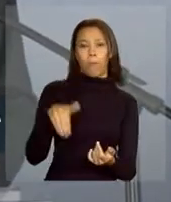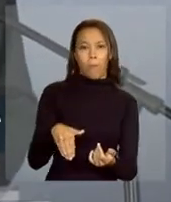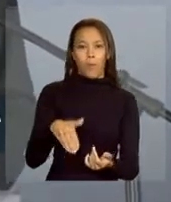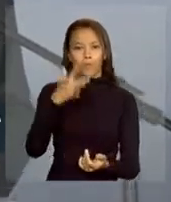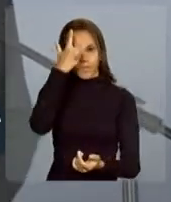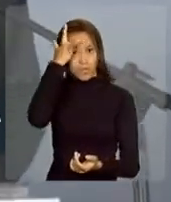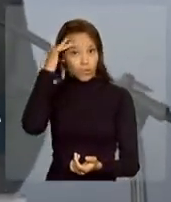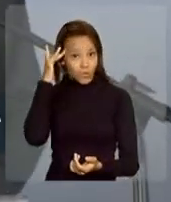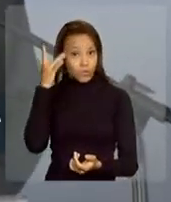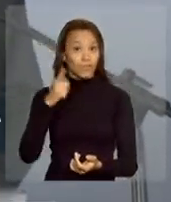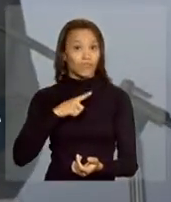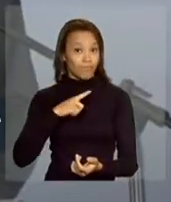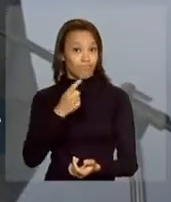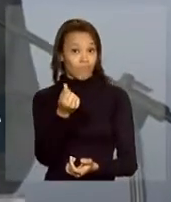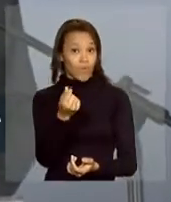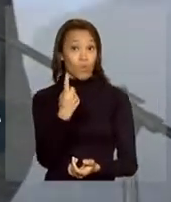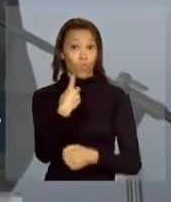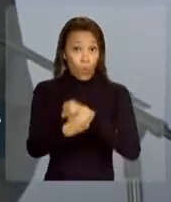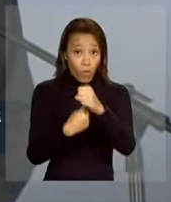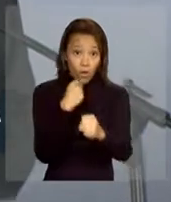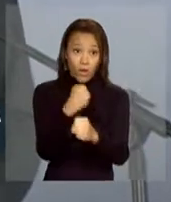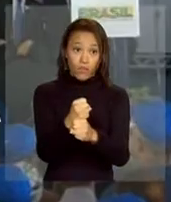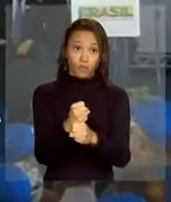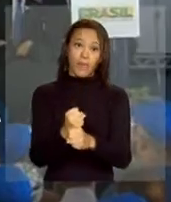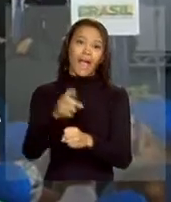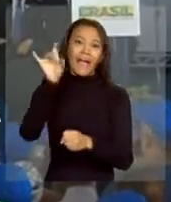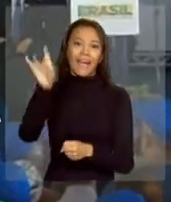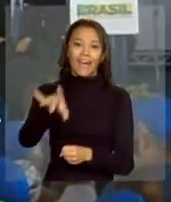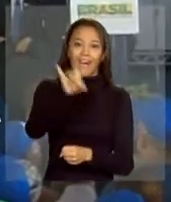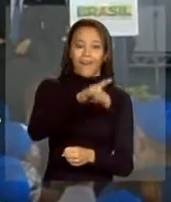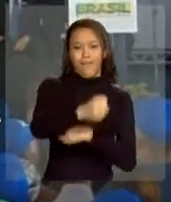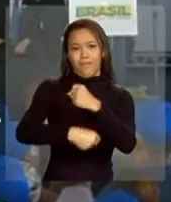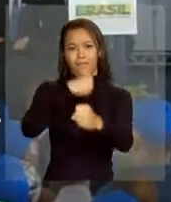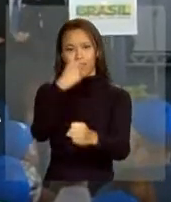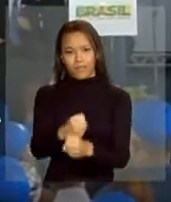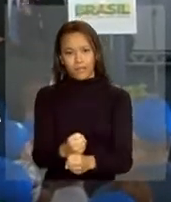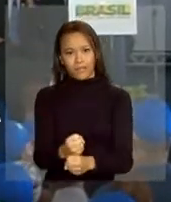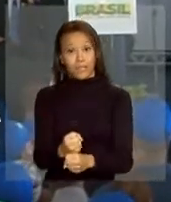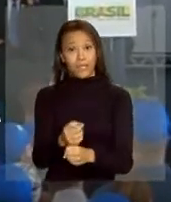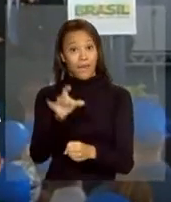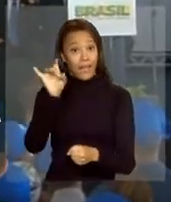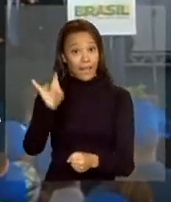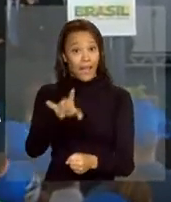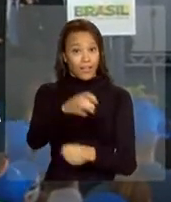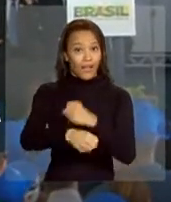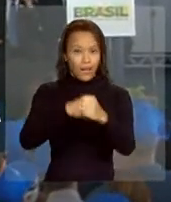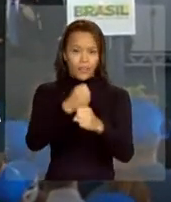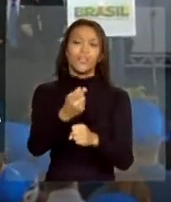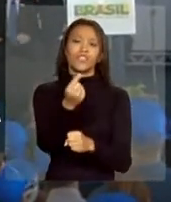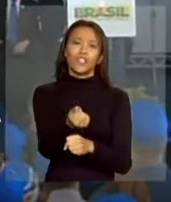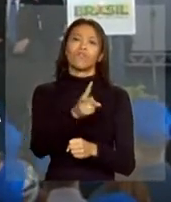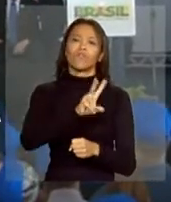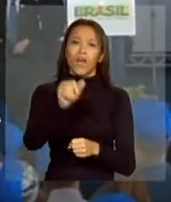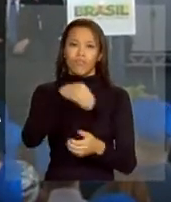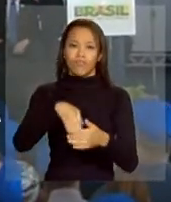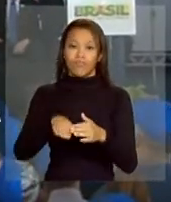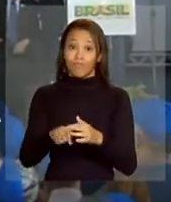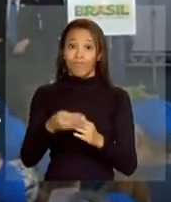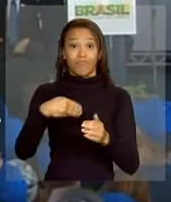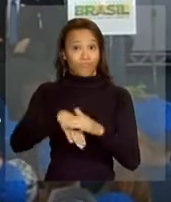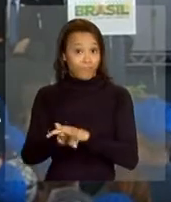no ano, a cada ano. E todo ano esse dinheiro vai para o bolso do trabalhador.